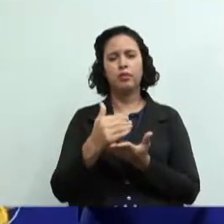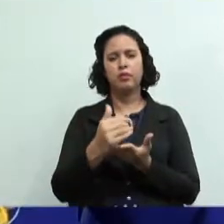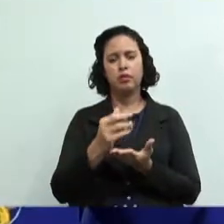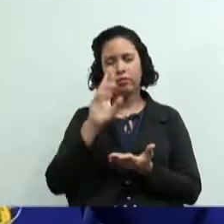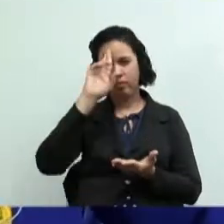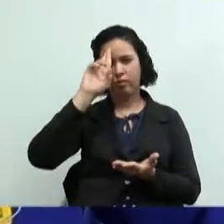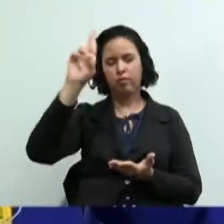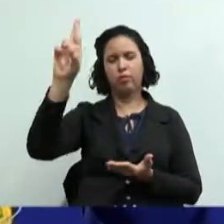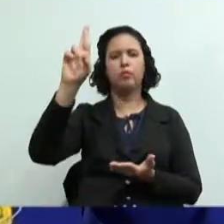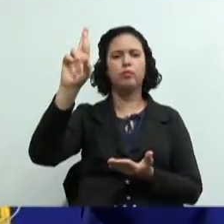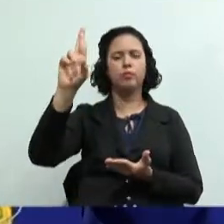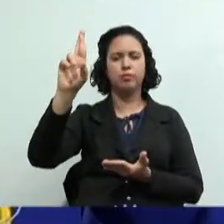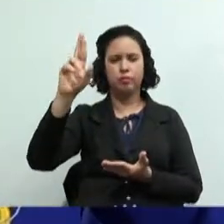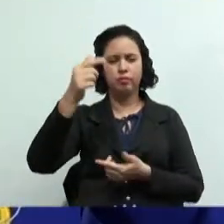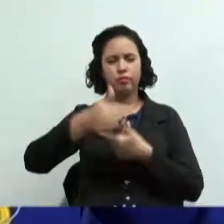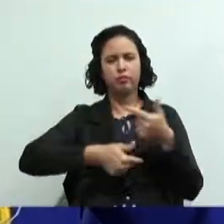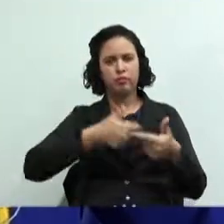da produção,